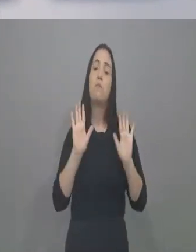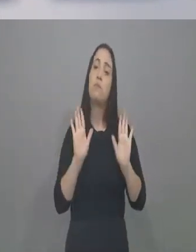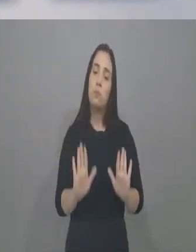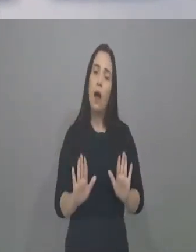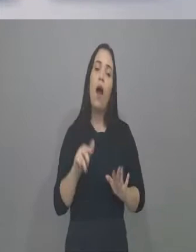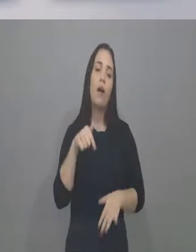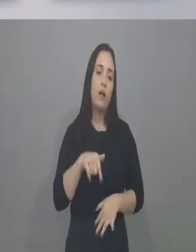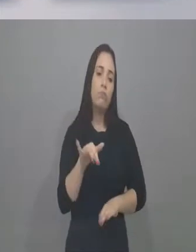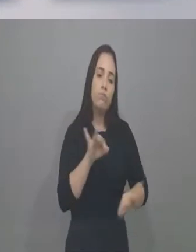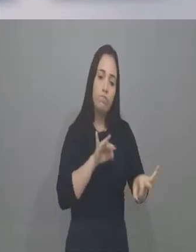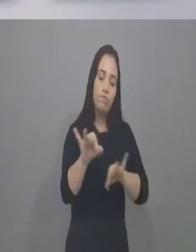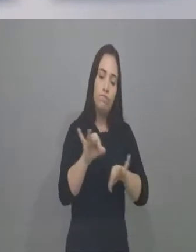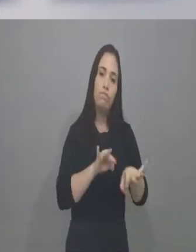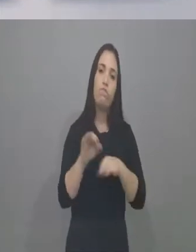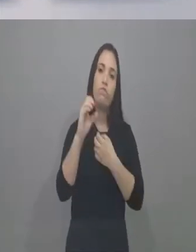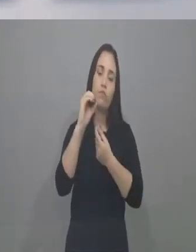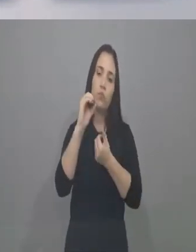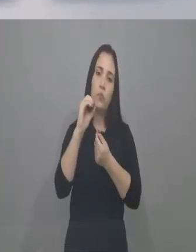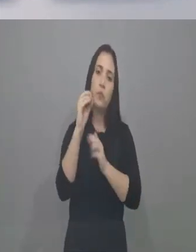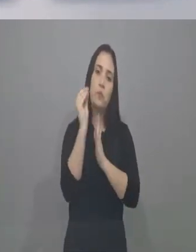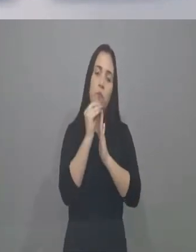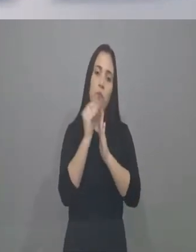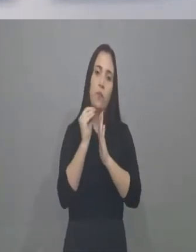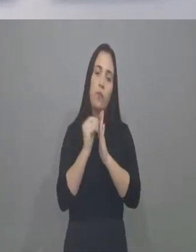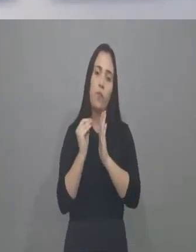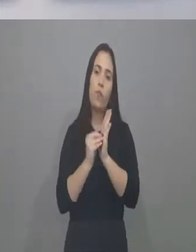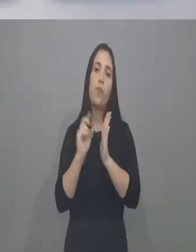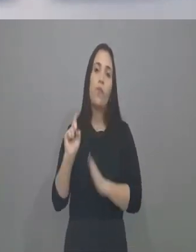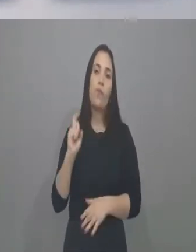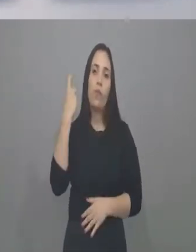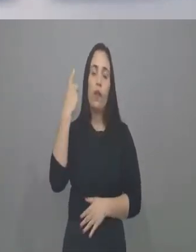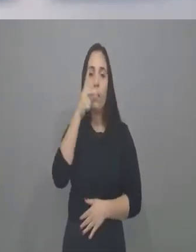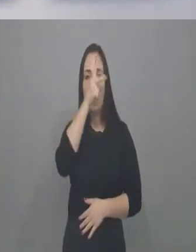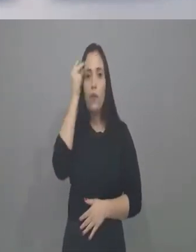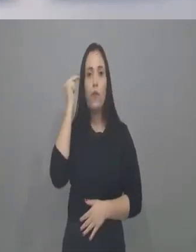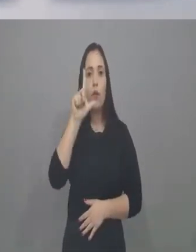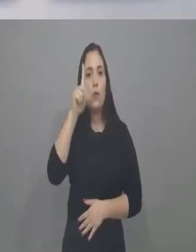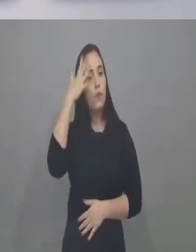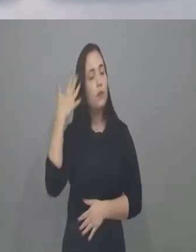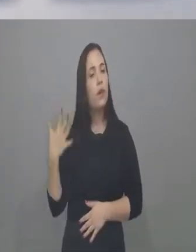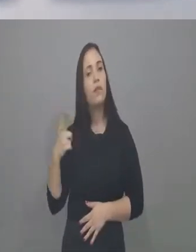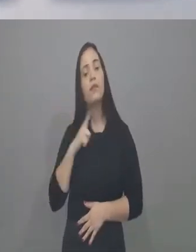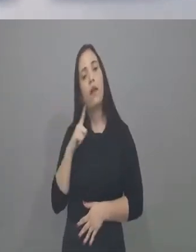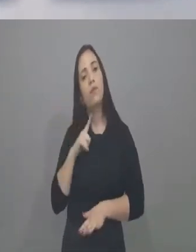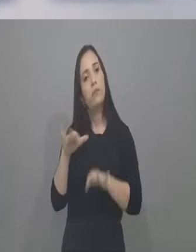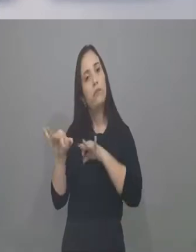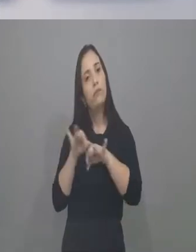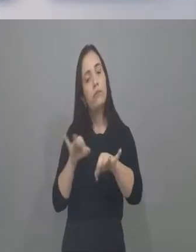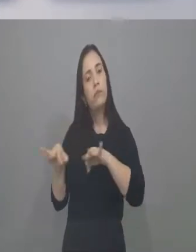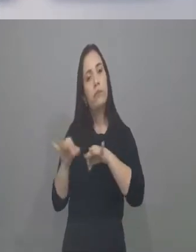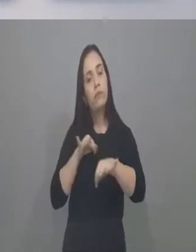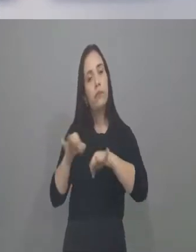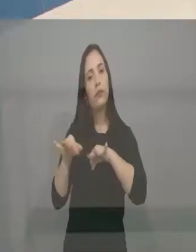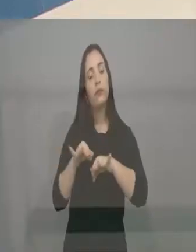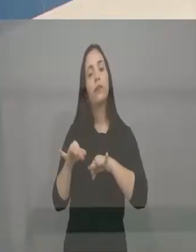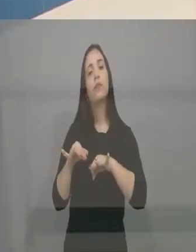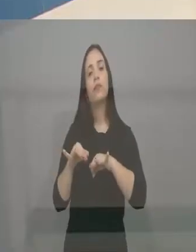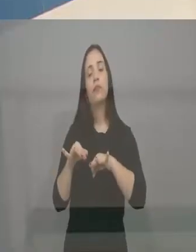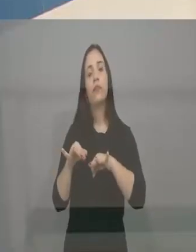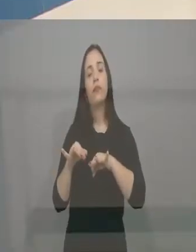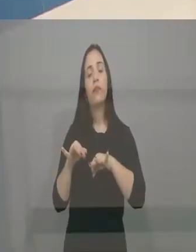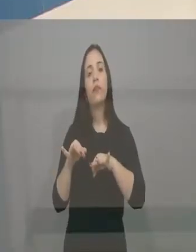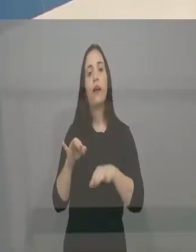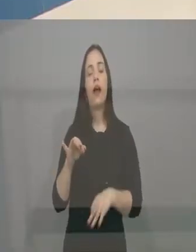ADIM, que foi na época a ex-prefeita Luziano Lins entrou com ADIM. Ação direta de inconstitucionalidade. É,